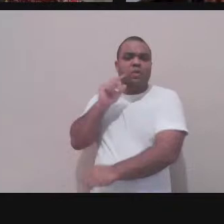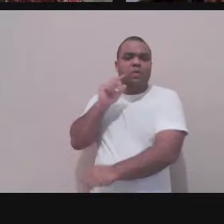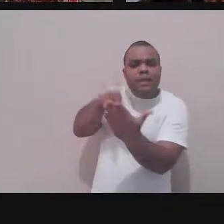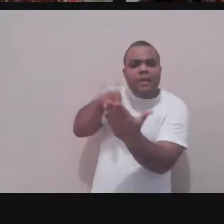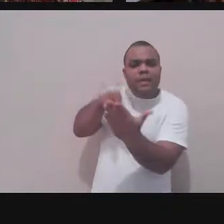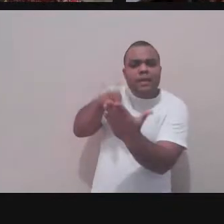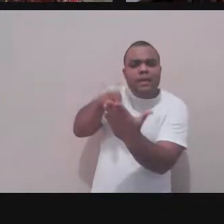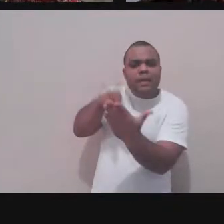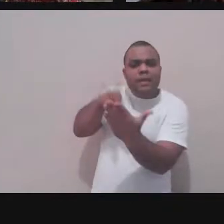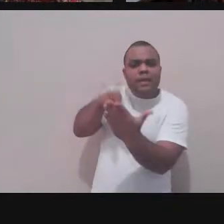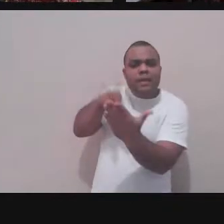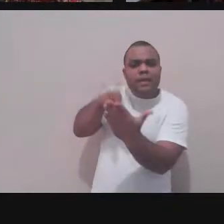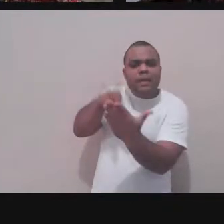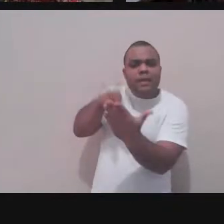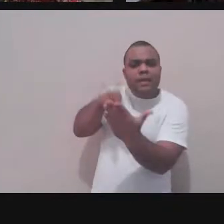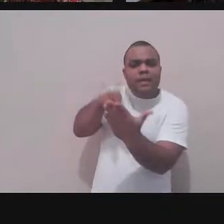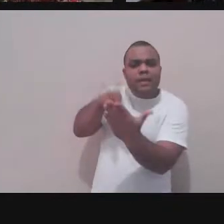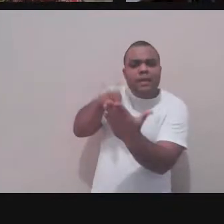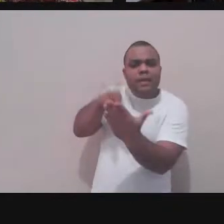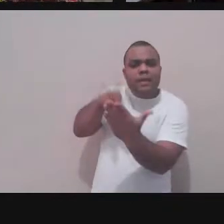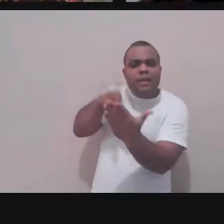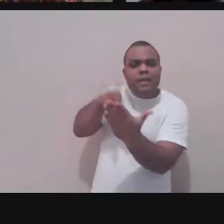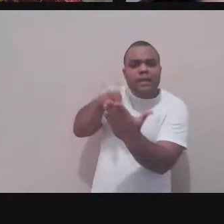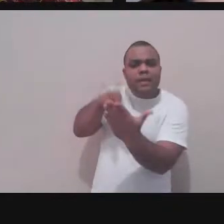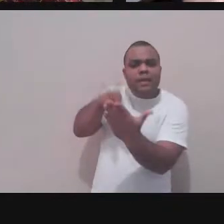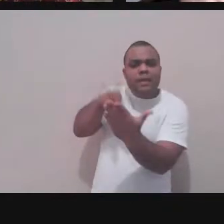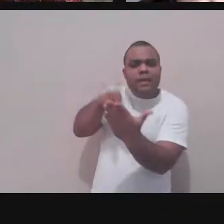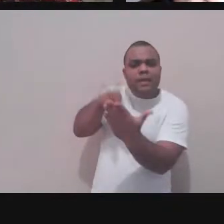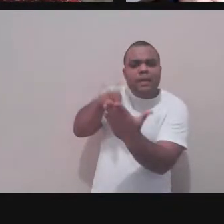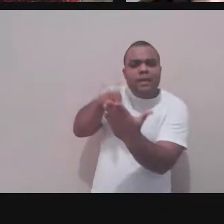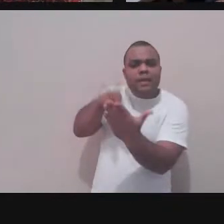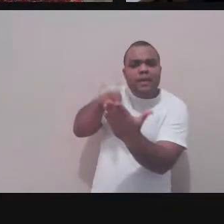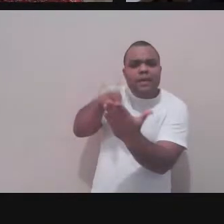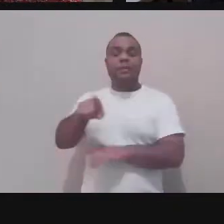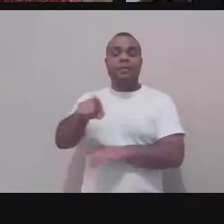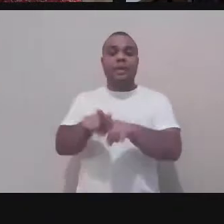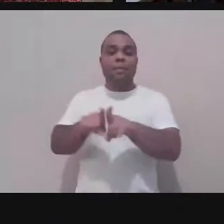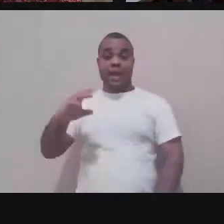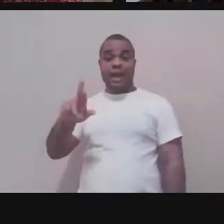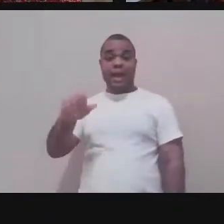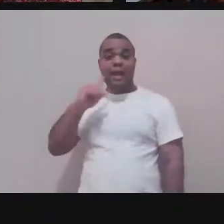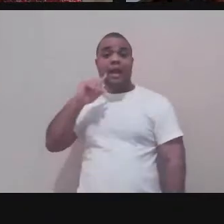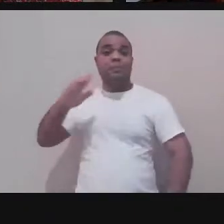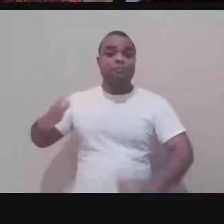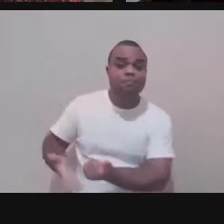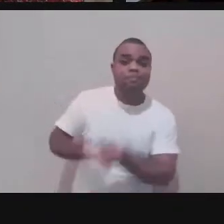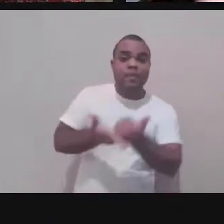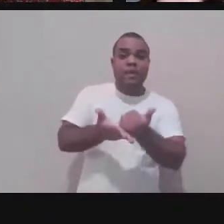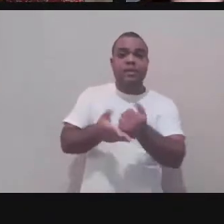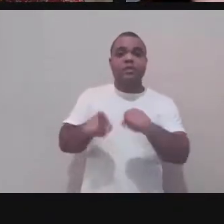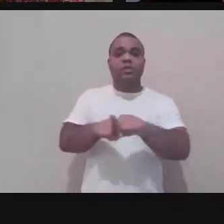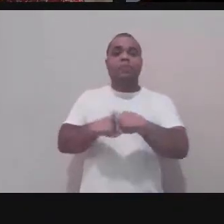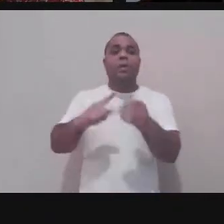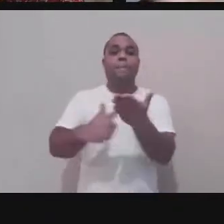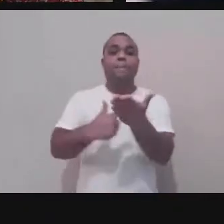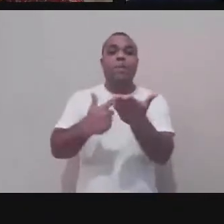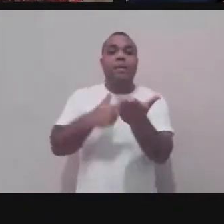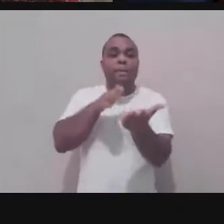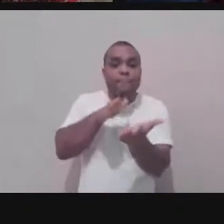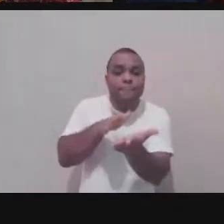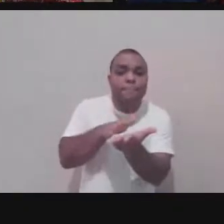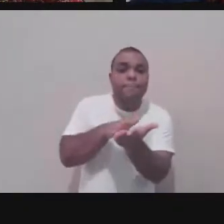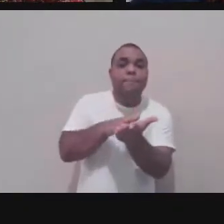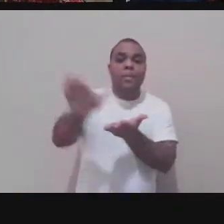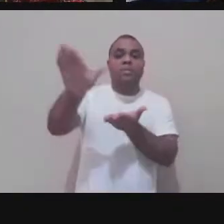técnica, né, pela familiaridade com a intermedialidade, e aí acabou virando essa publicação de um caderno Viva